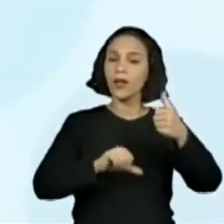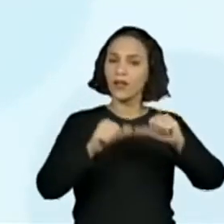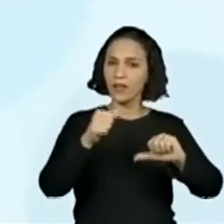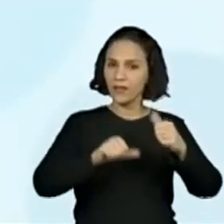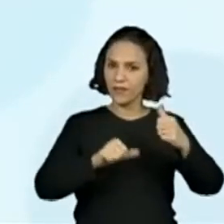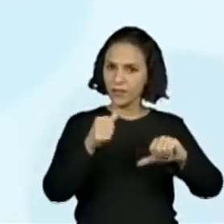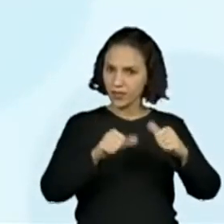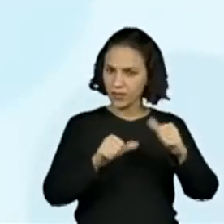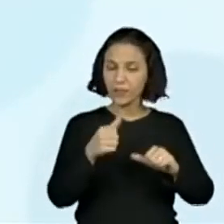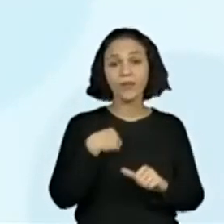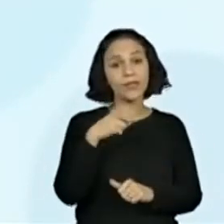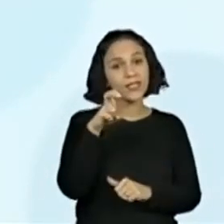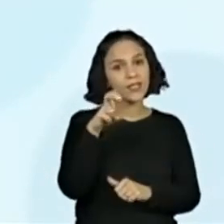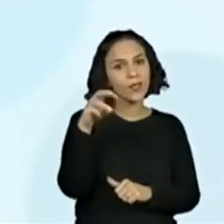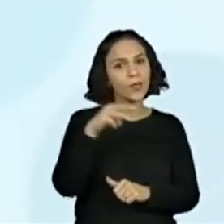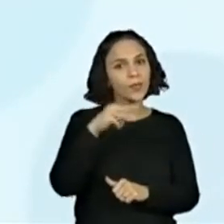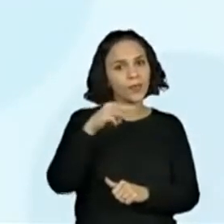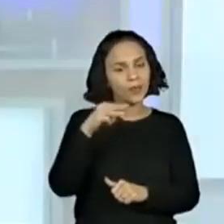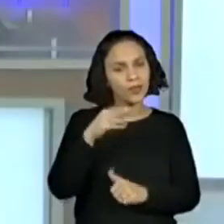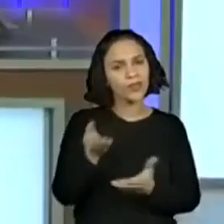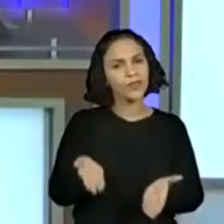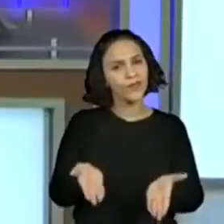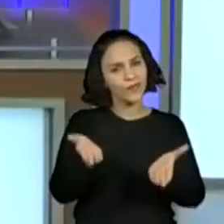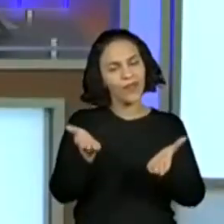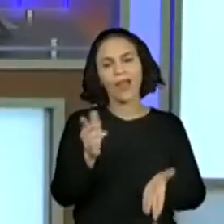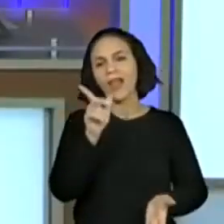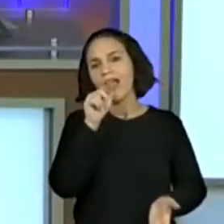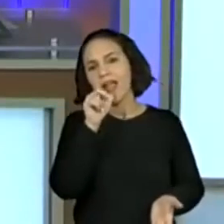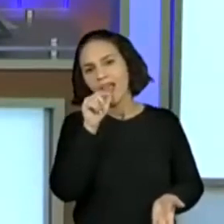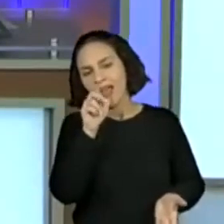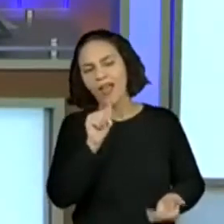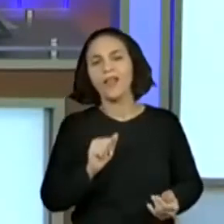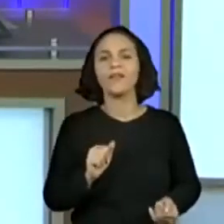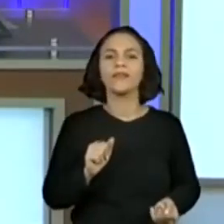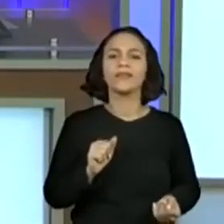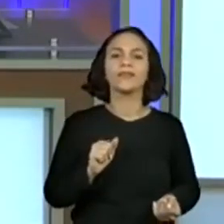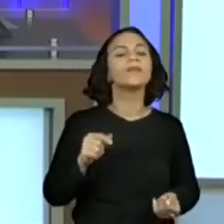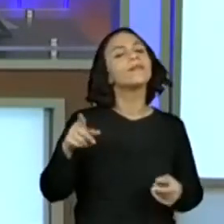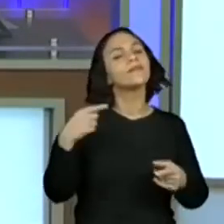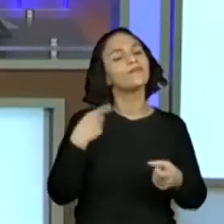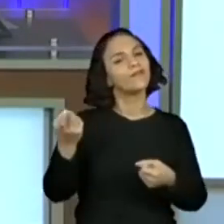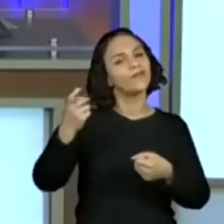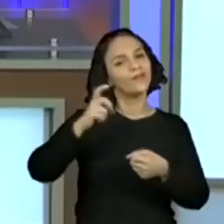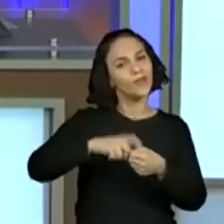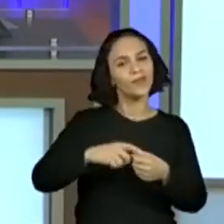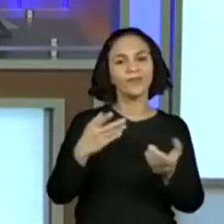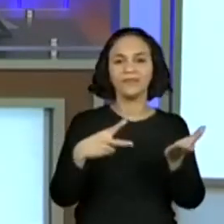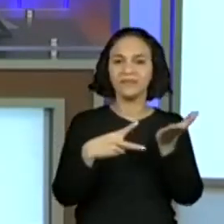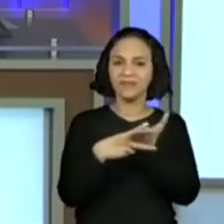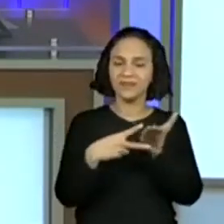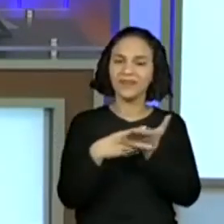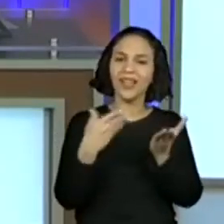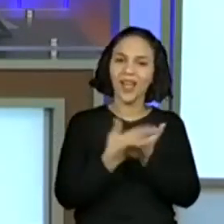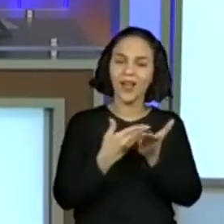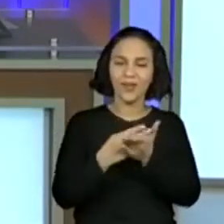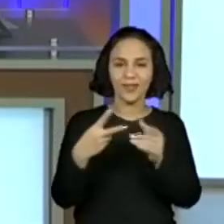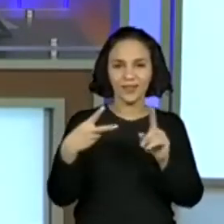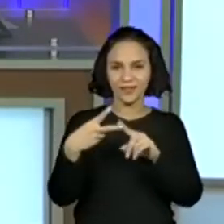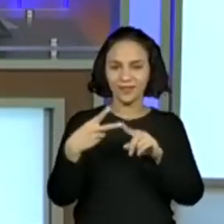Eu dou cinco minutinhos para vocês beberem aquela água e eu volto para o nosso segundo momento de